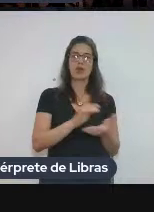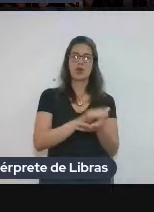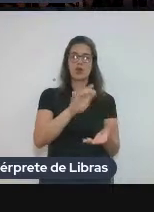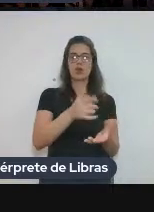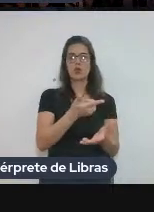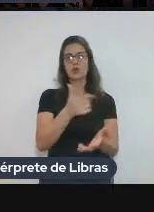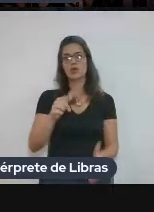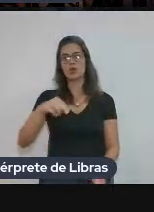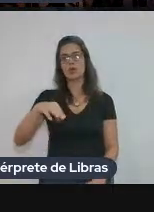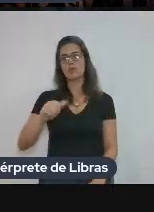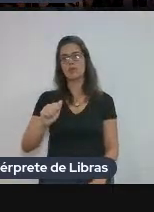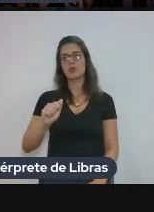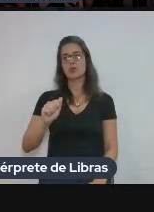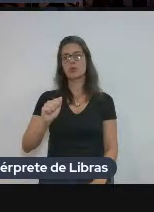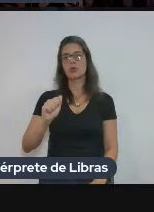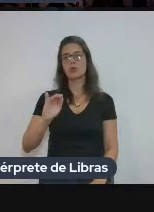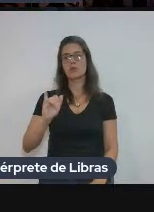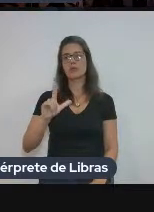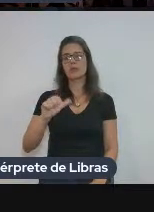o Mobilenio.